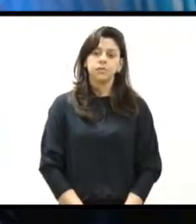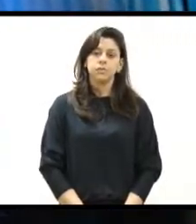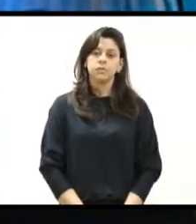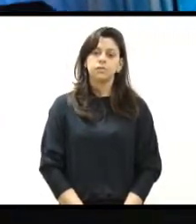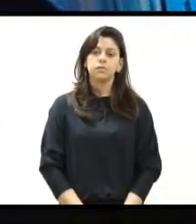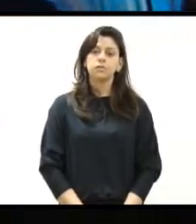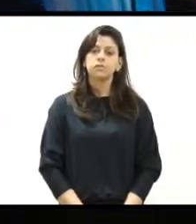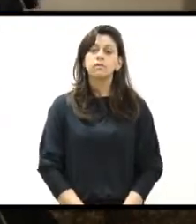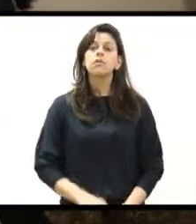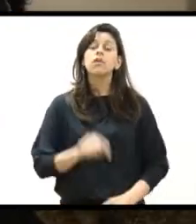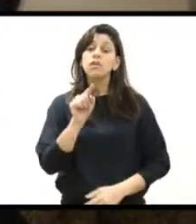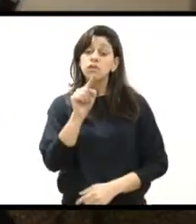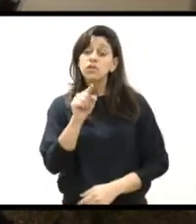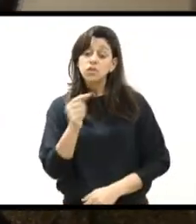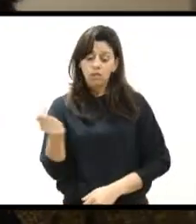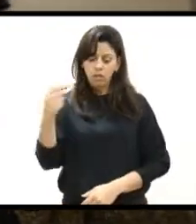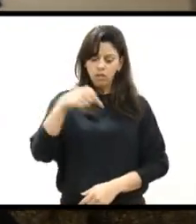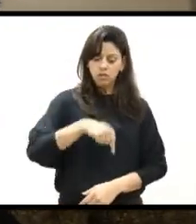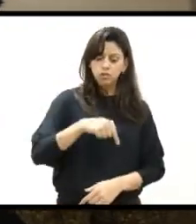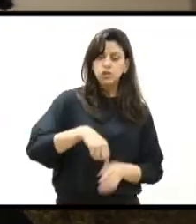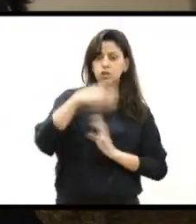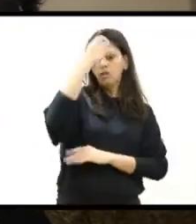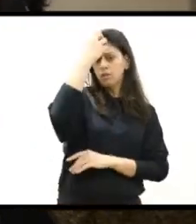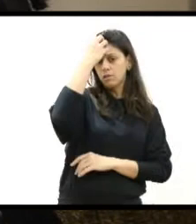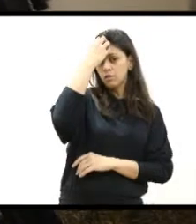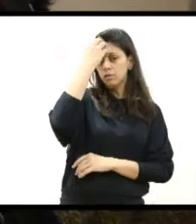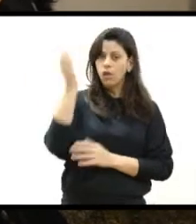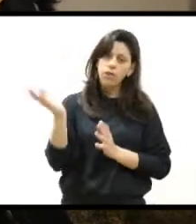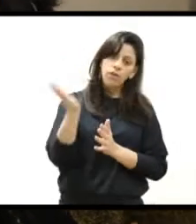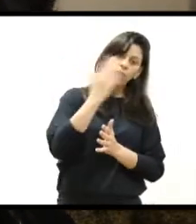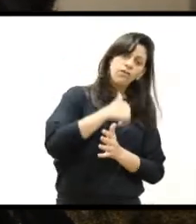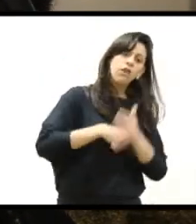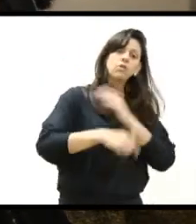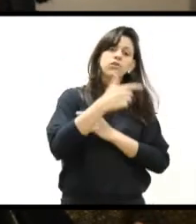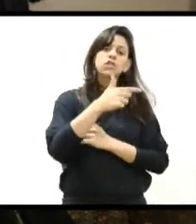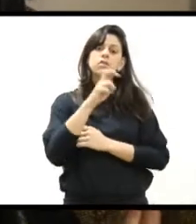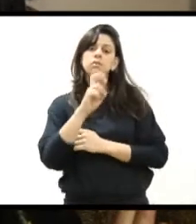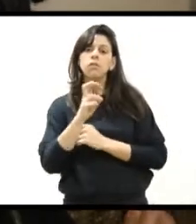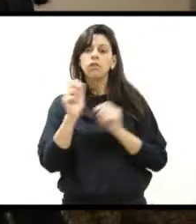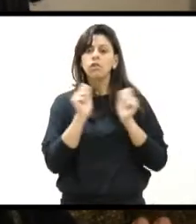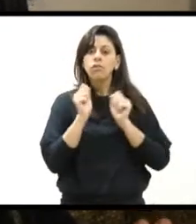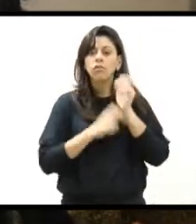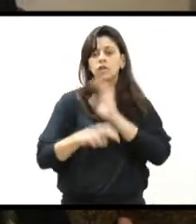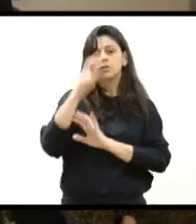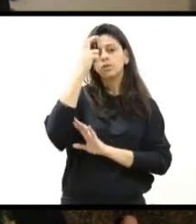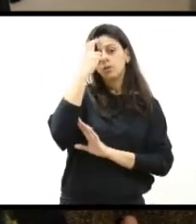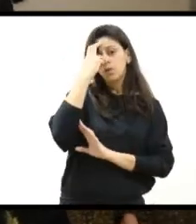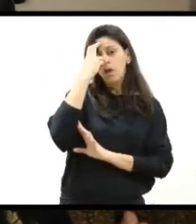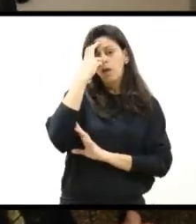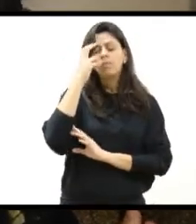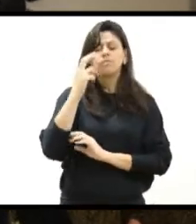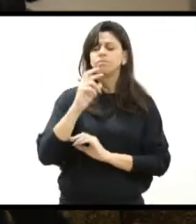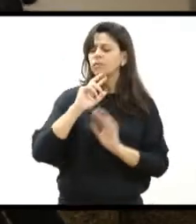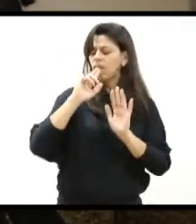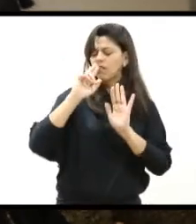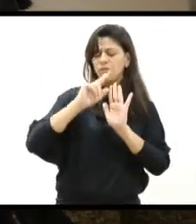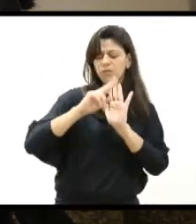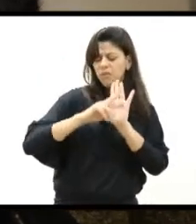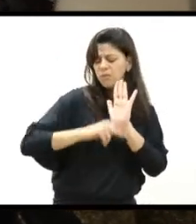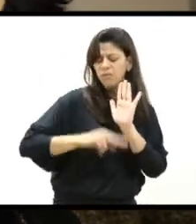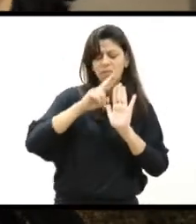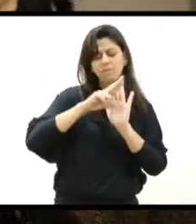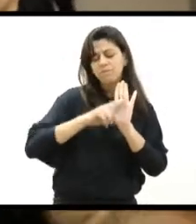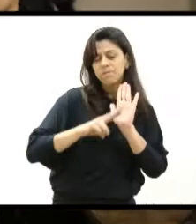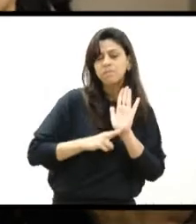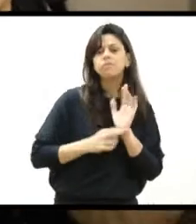Então você que ainda não chegou aqui até São João del Rey, venha participar do 25º Inverno Cultural, que está com uma programação muito recheada de